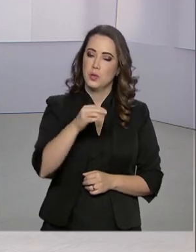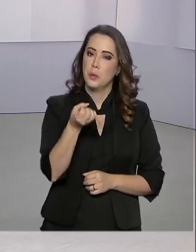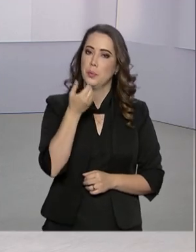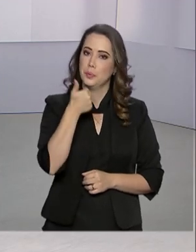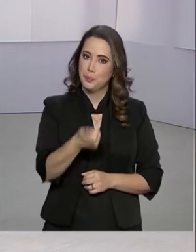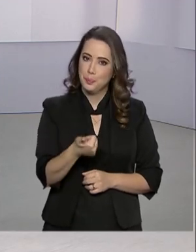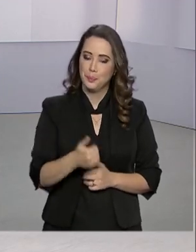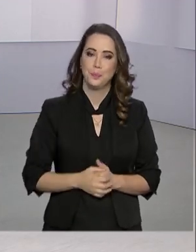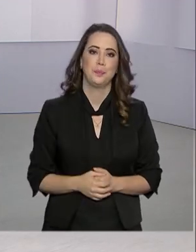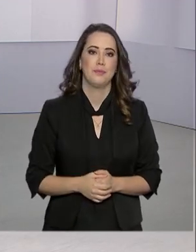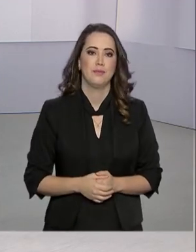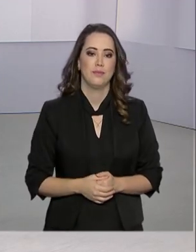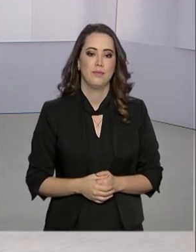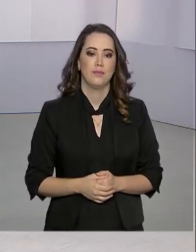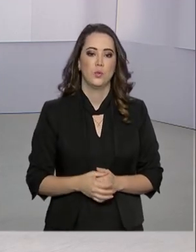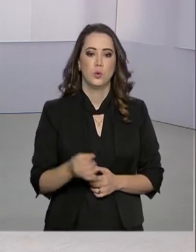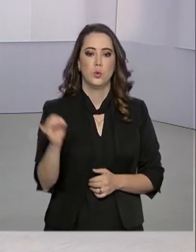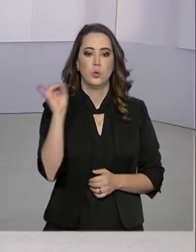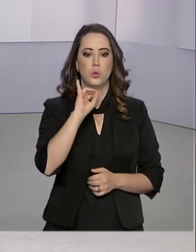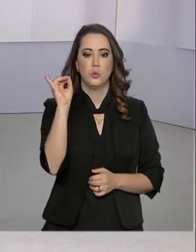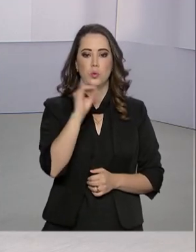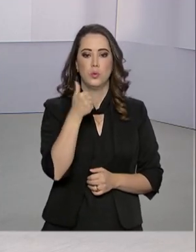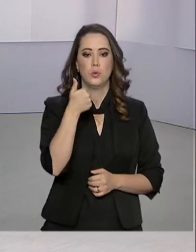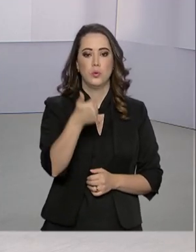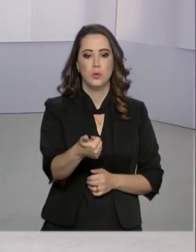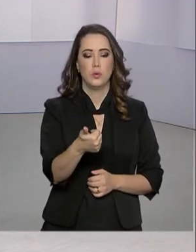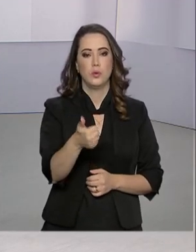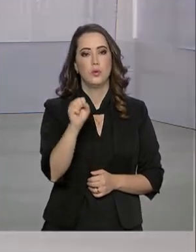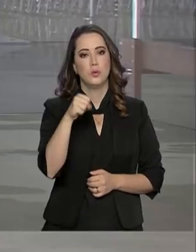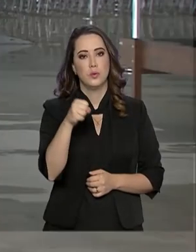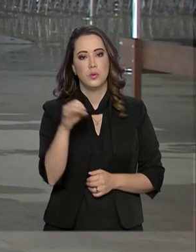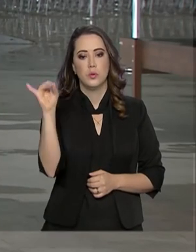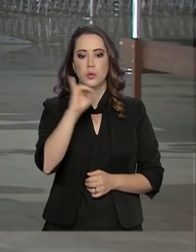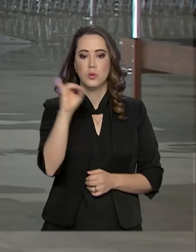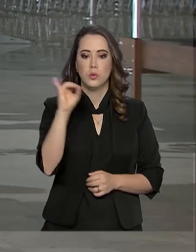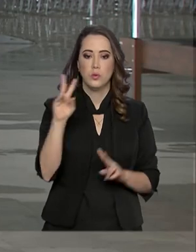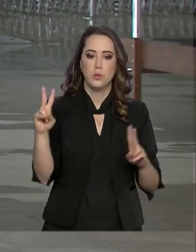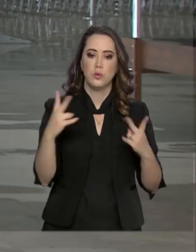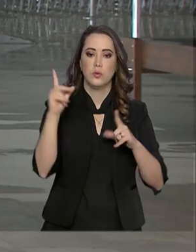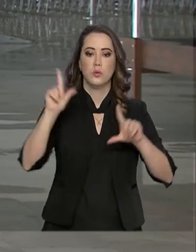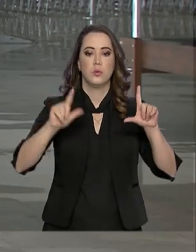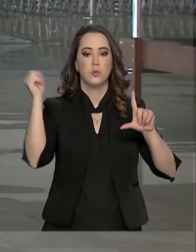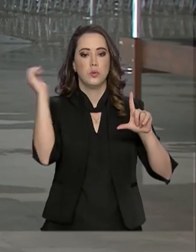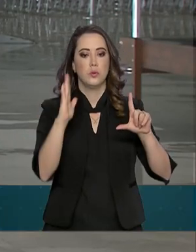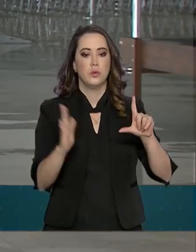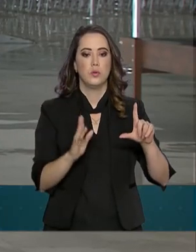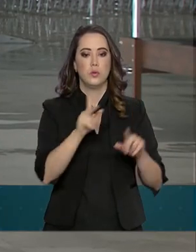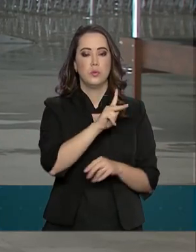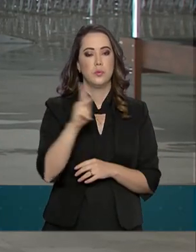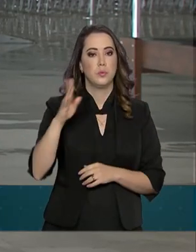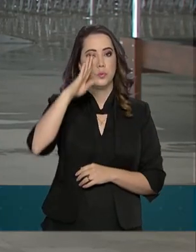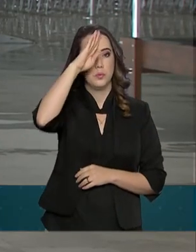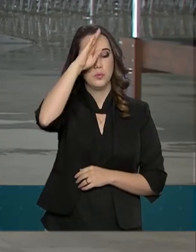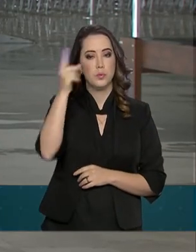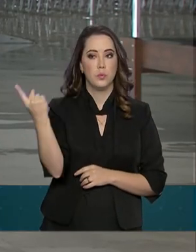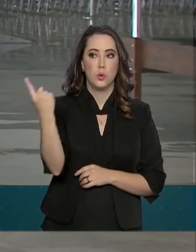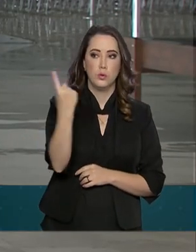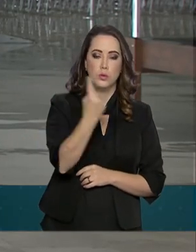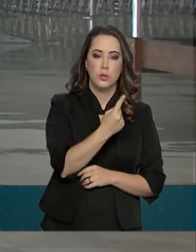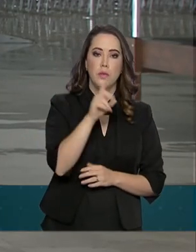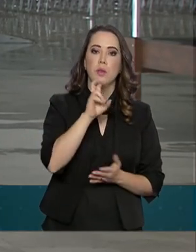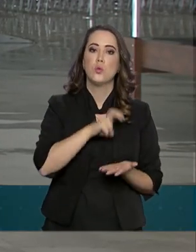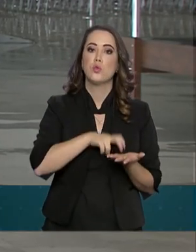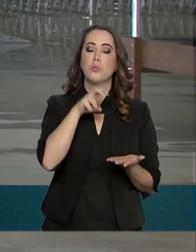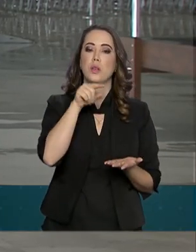tudo bem? Oi, Roberto, tudo bem, sim. Oi, pra você que assiste a TV Brasil. O presidente Jair Bolsonaro veio logo